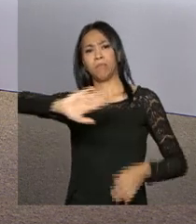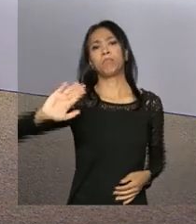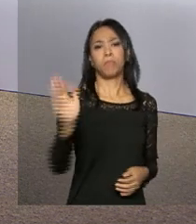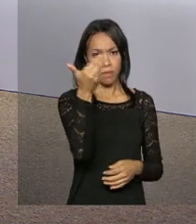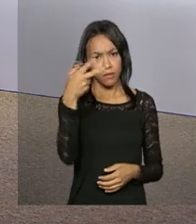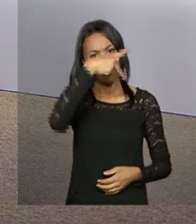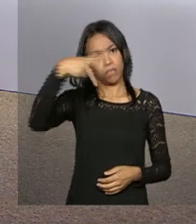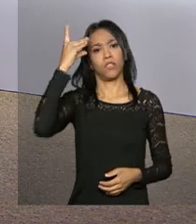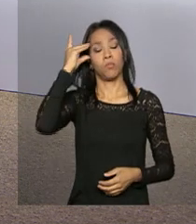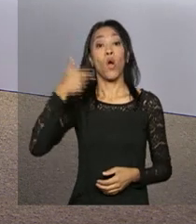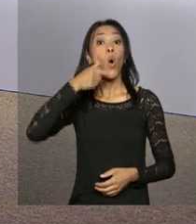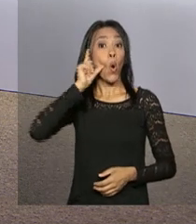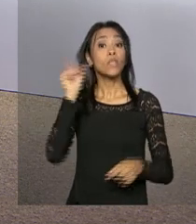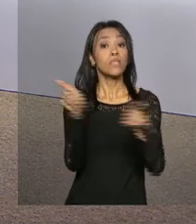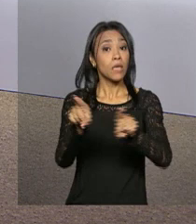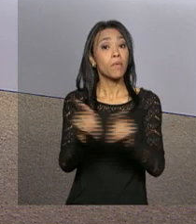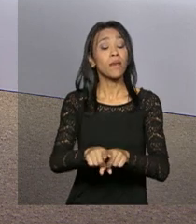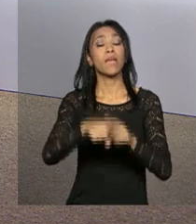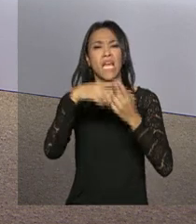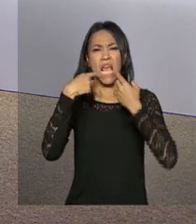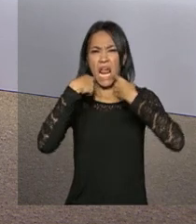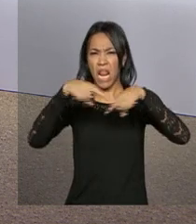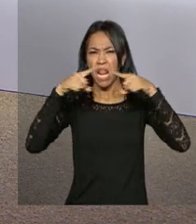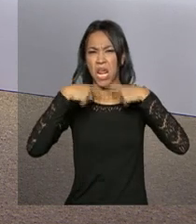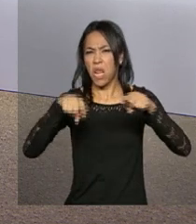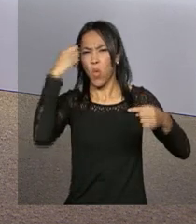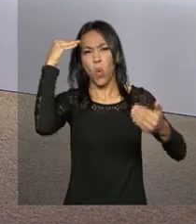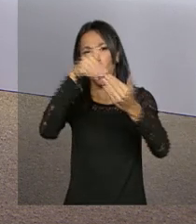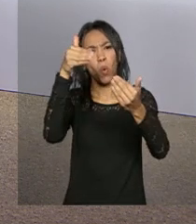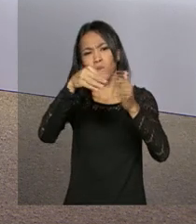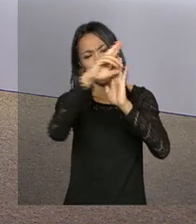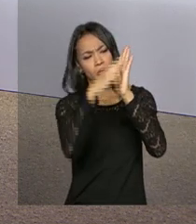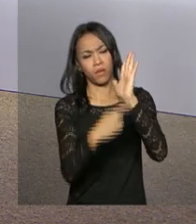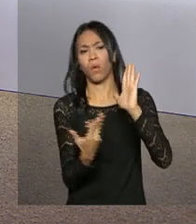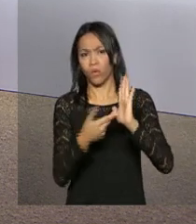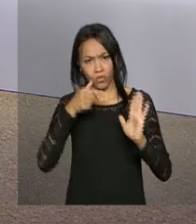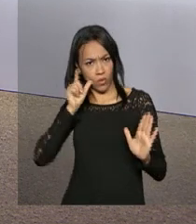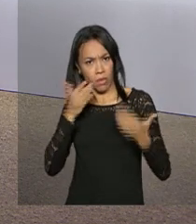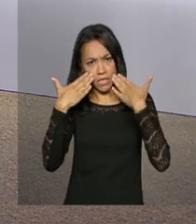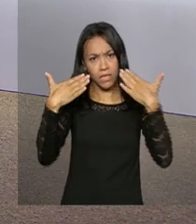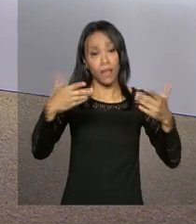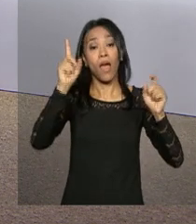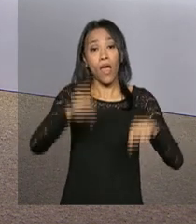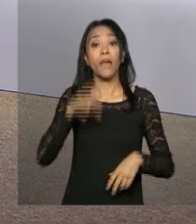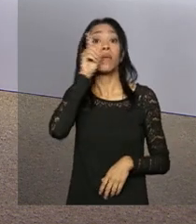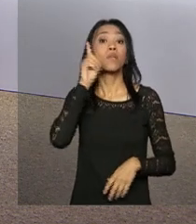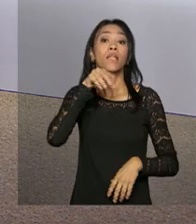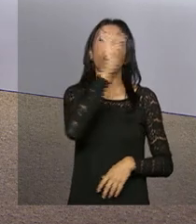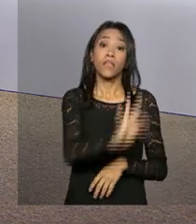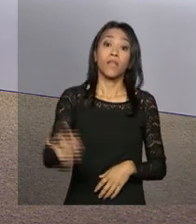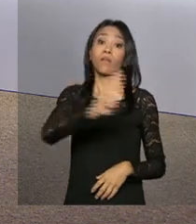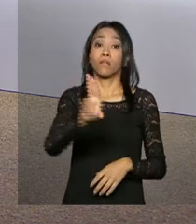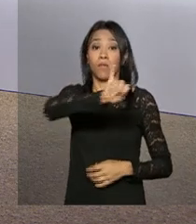relatório apresentado ontem à comissão que analisa o pedido de impedimento da presidenta Dilma Rousseff foi a deputada federal, Jandira